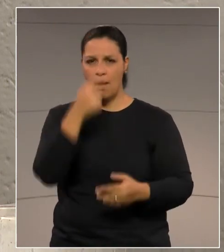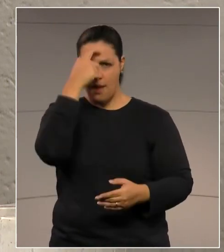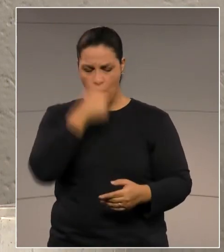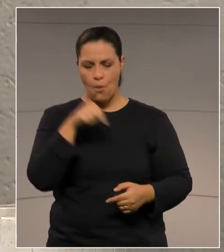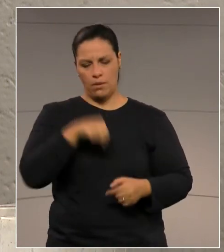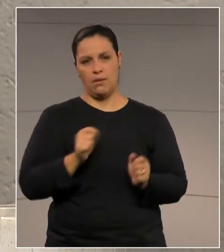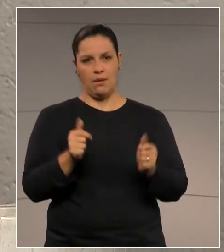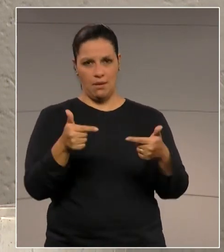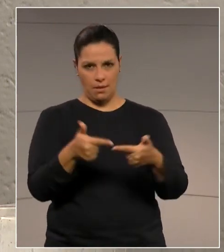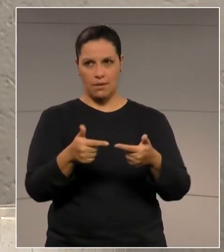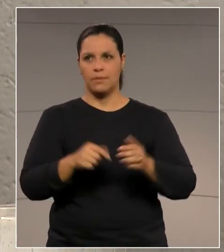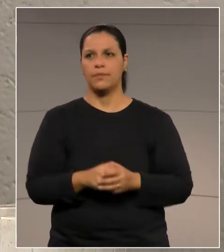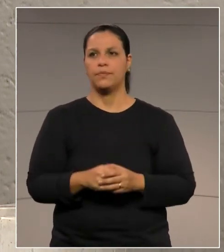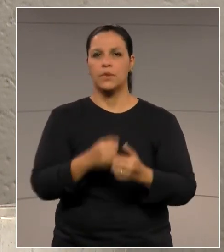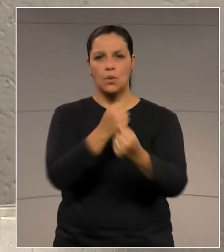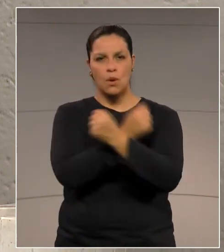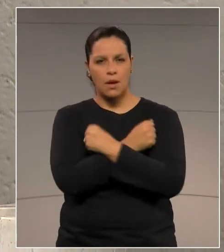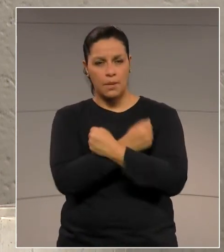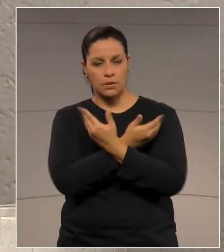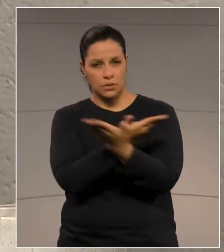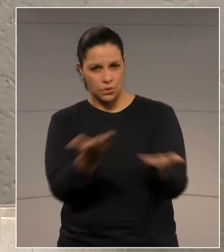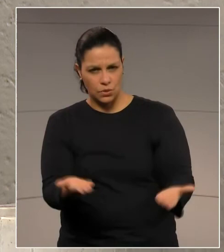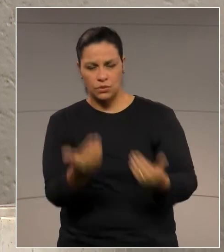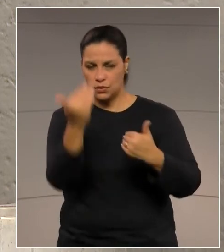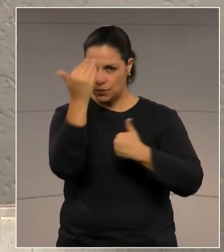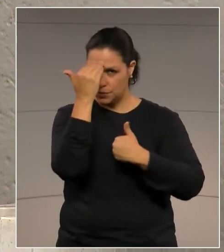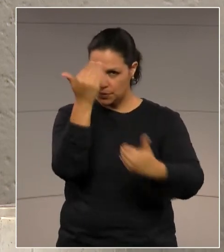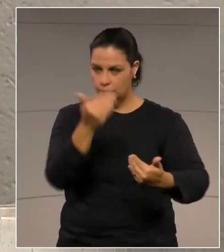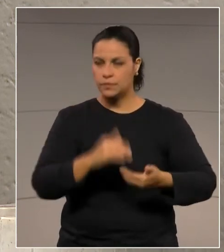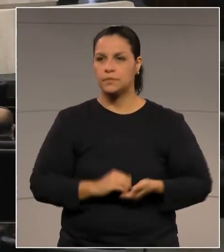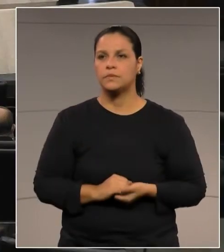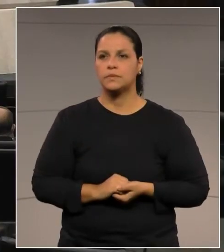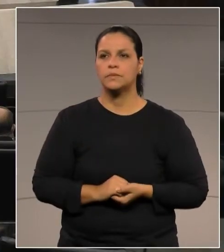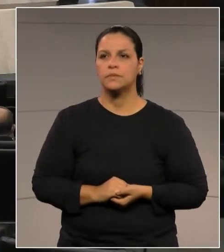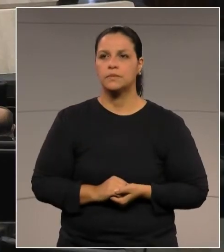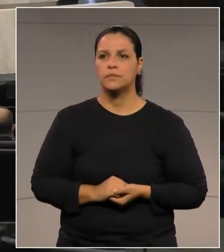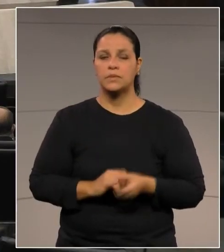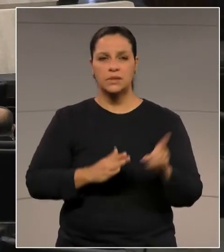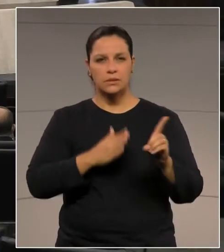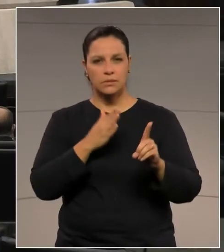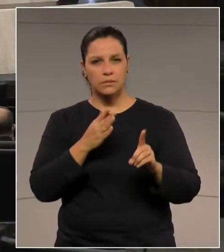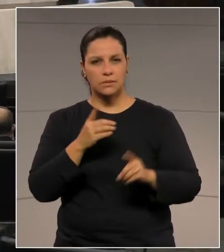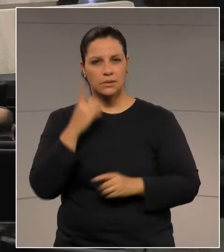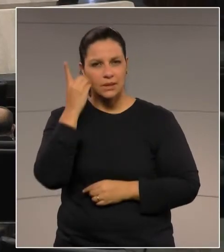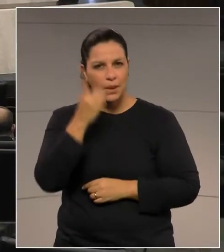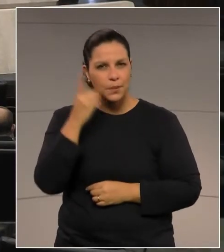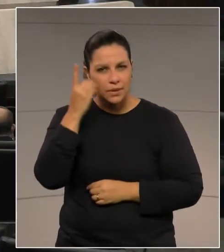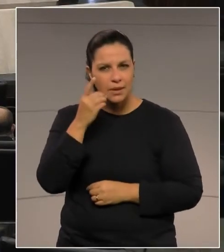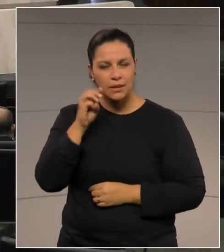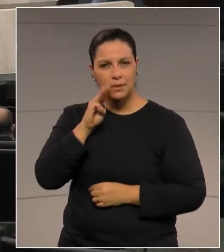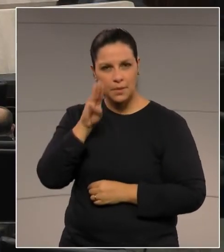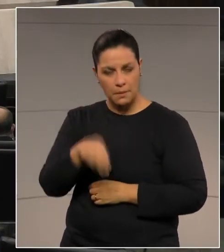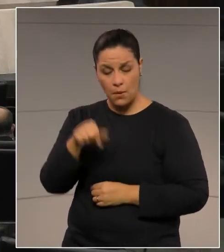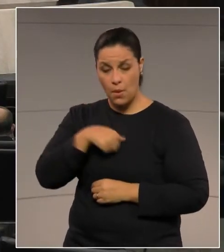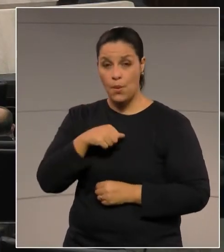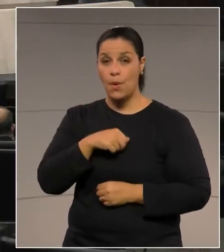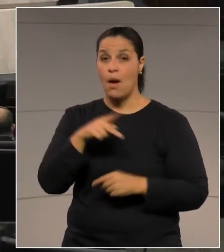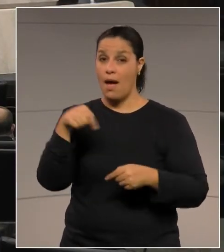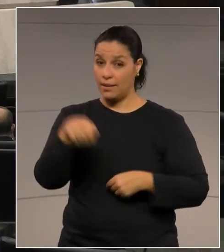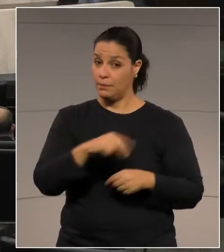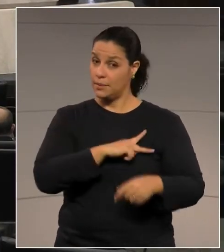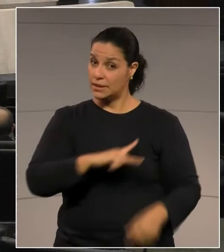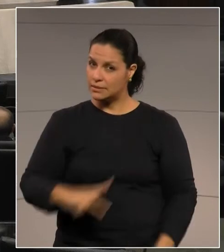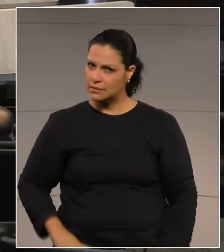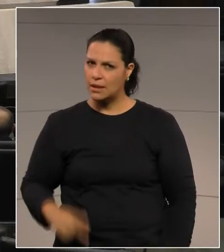estando aqui. Um abraço a todos e muito obrigada. Deputado Amabel, eu também como presidente que convivi